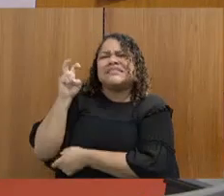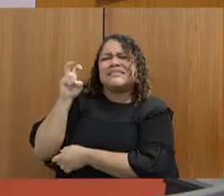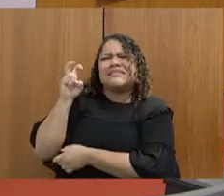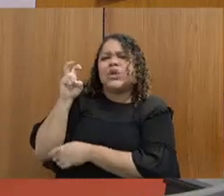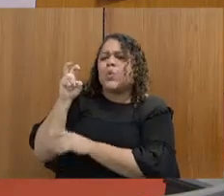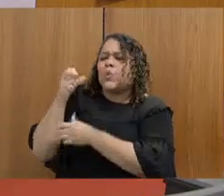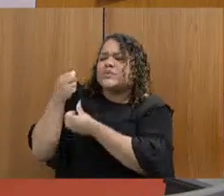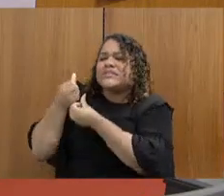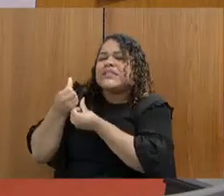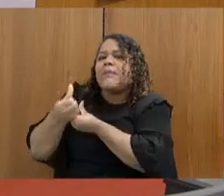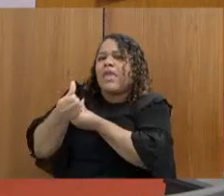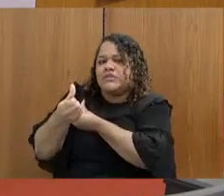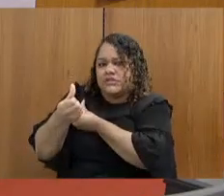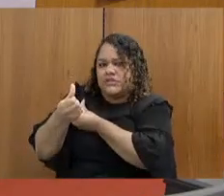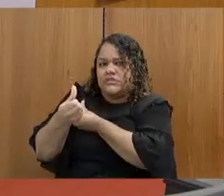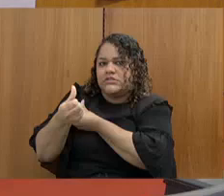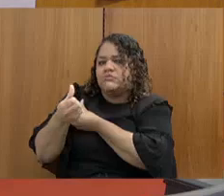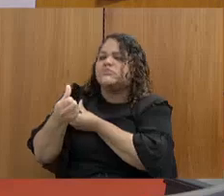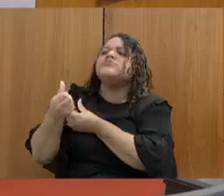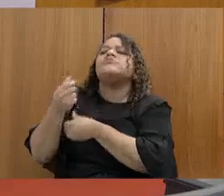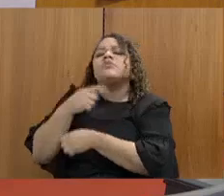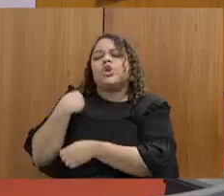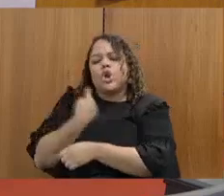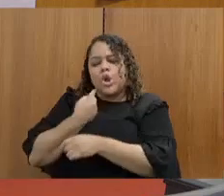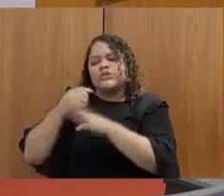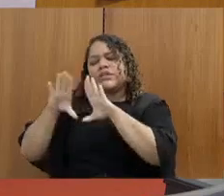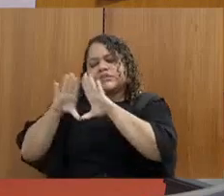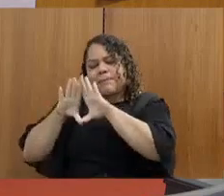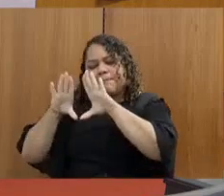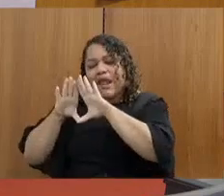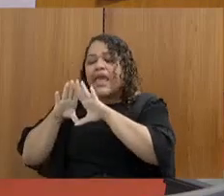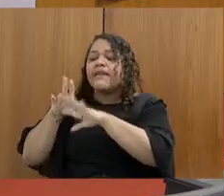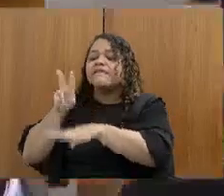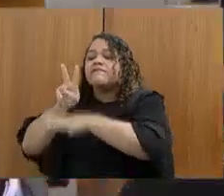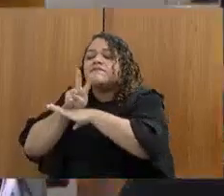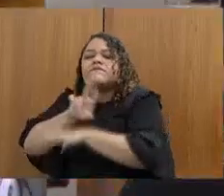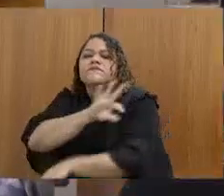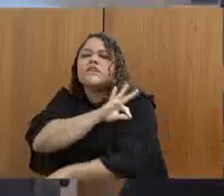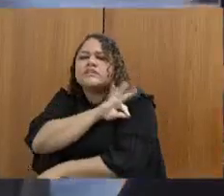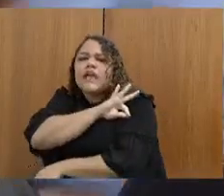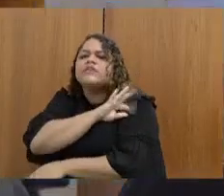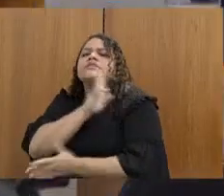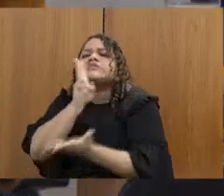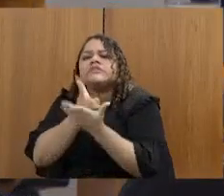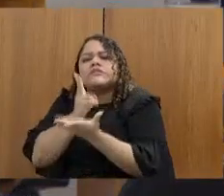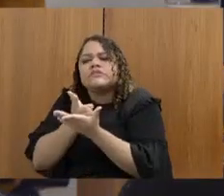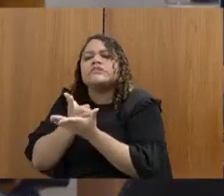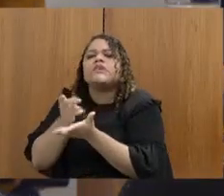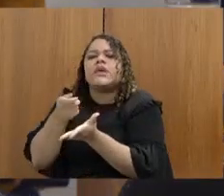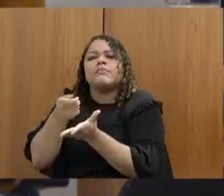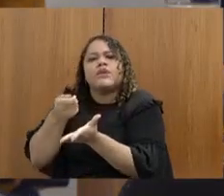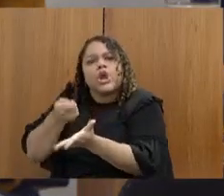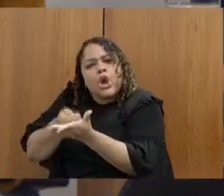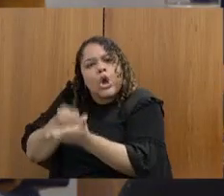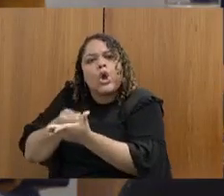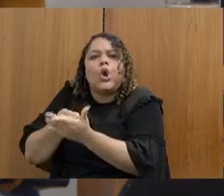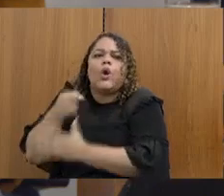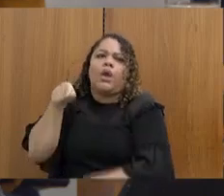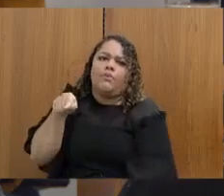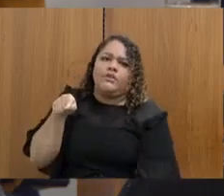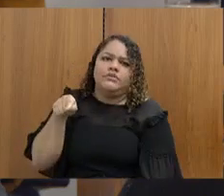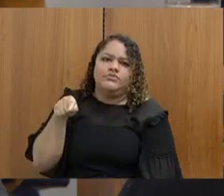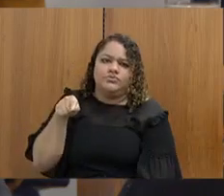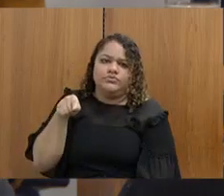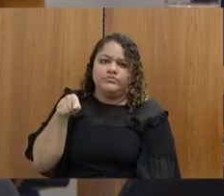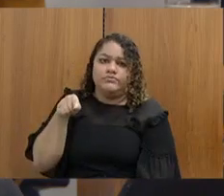semestres do Assembleia Fiscaliza. A maior ênfase que tem sido dada para esse tema do